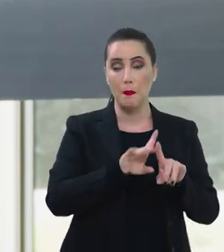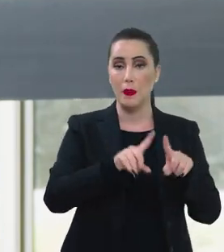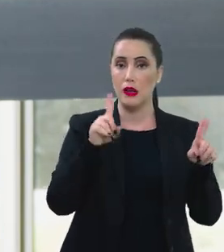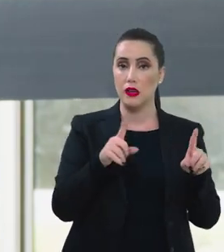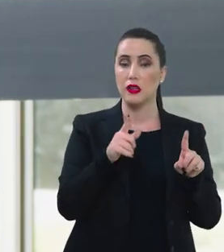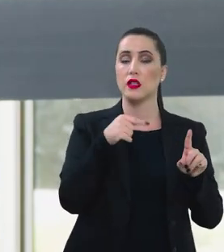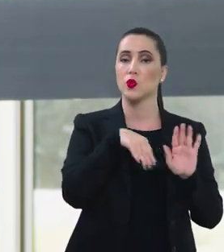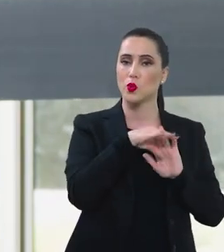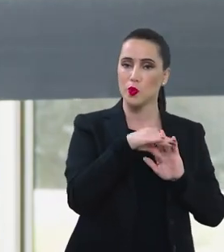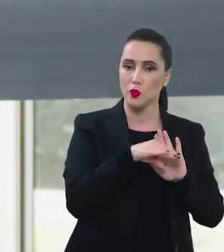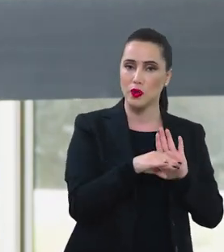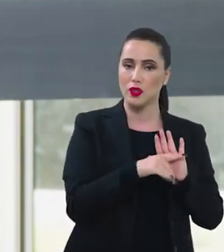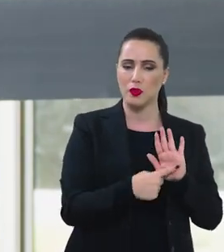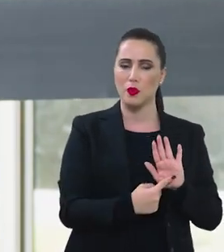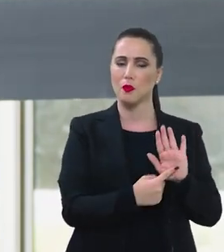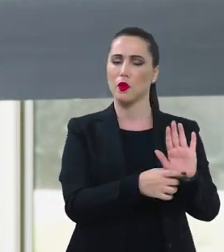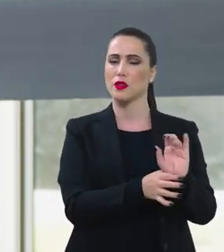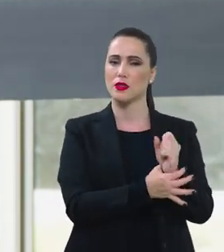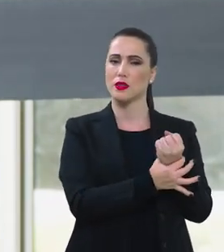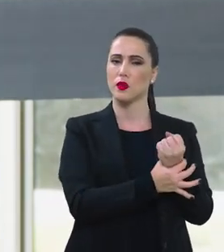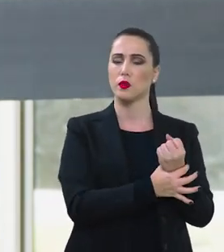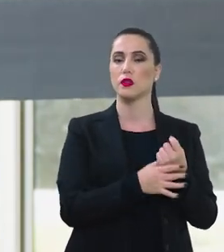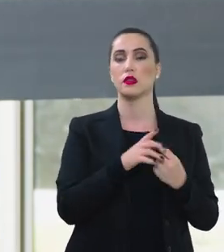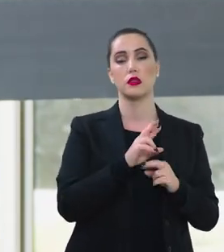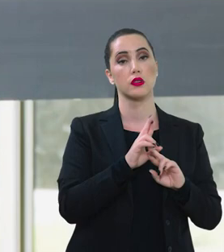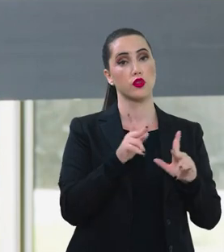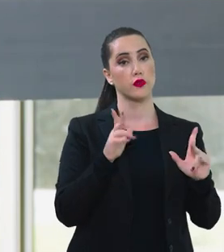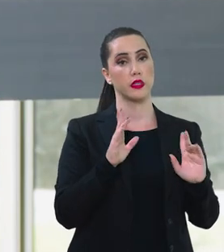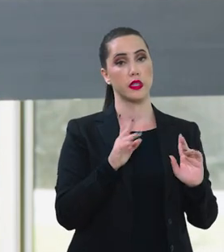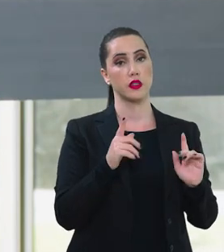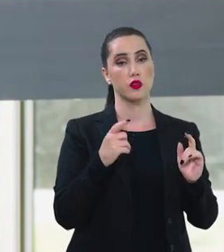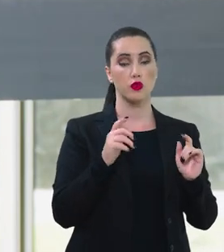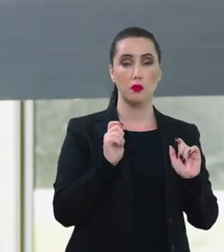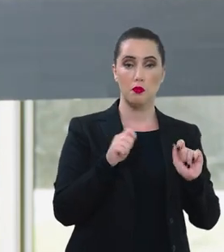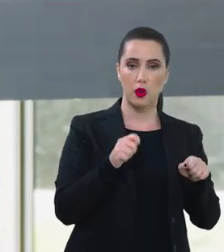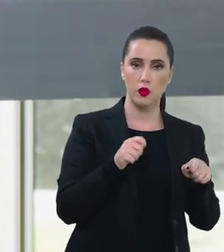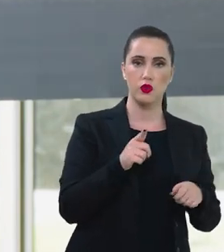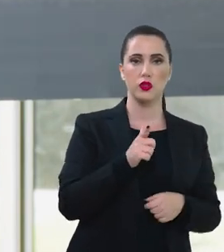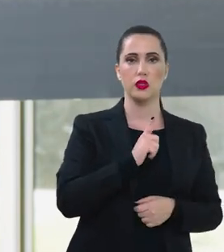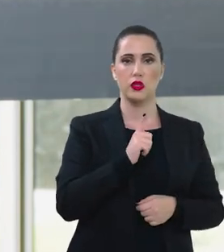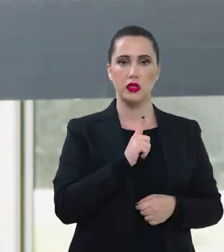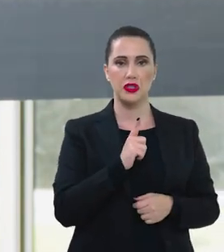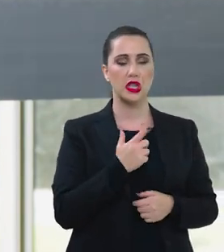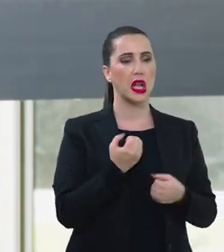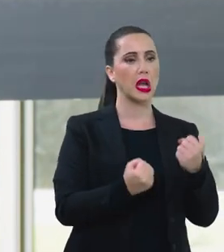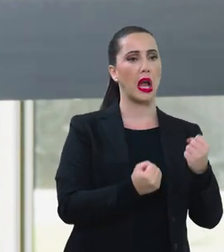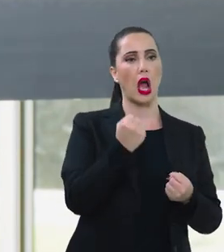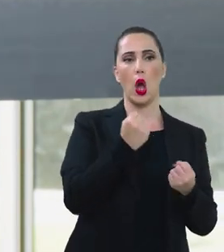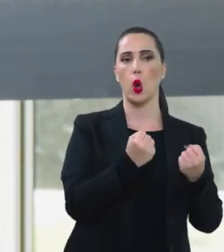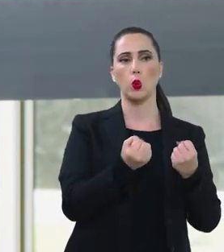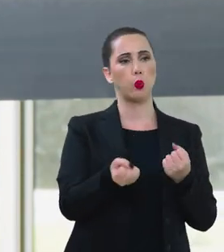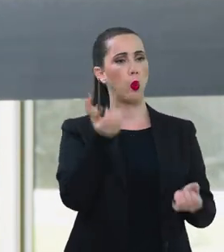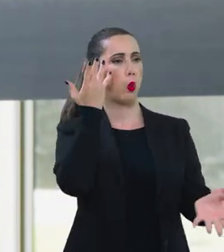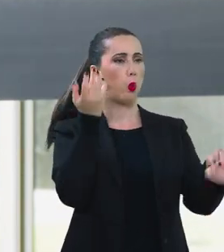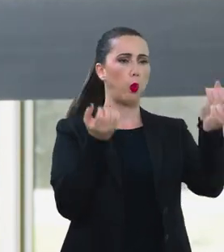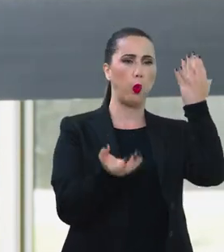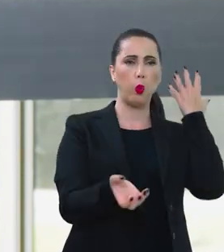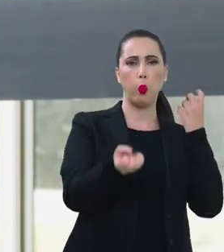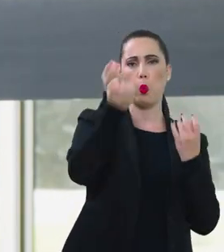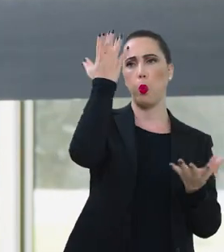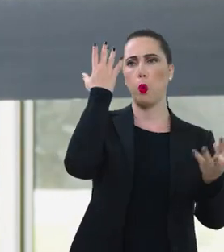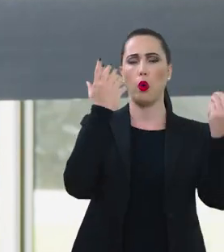E o PRONAS traz uma dimensão da segurança de que se a gente pode ter viaturas em todas as ruas do nosso país,